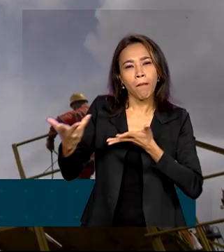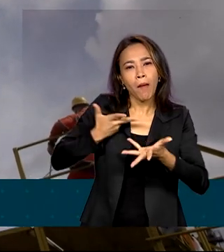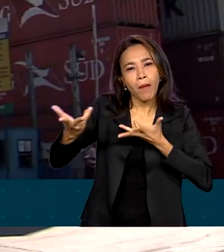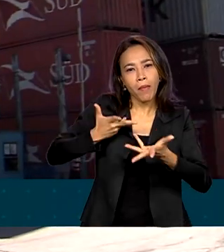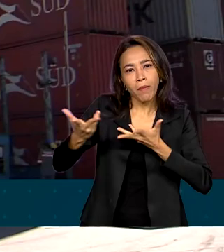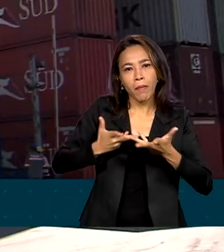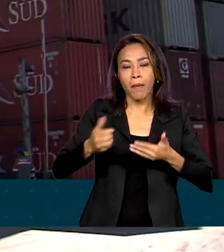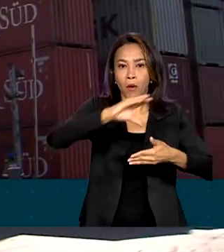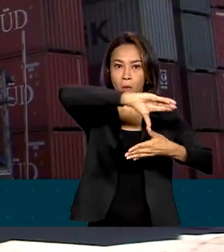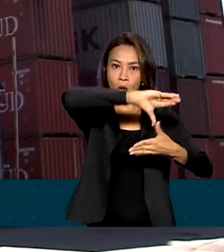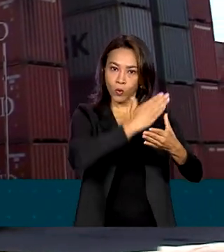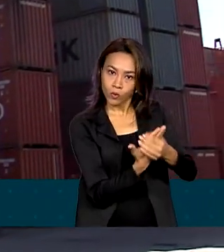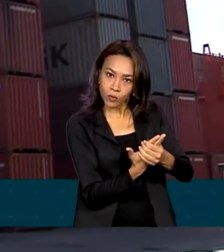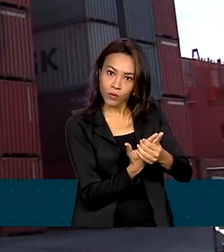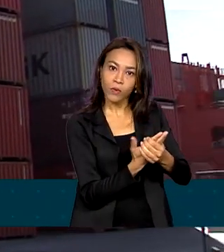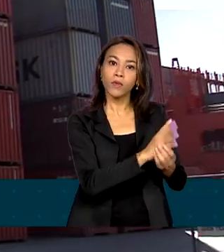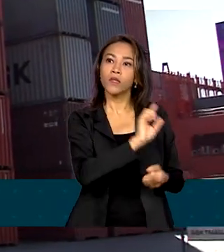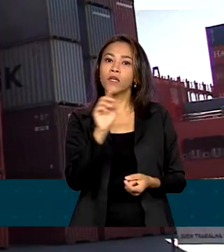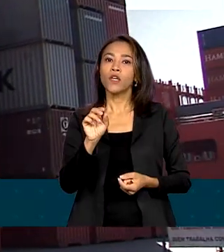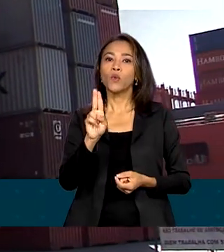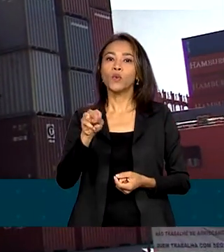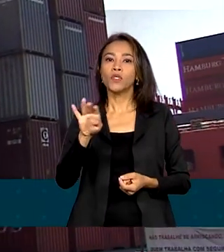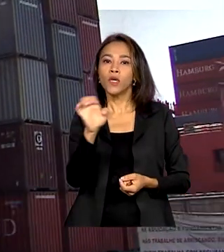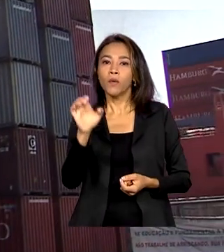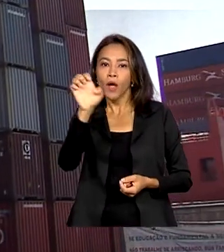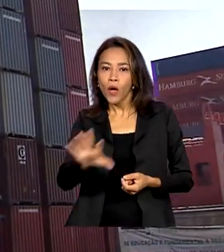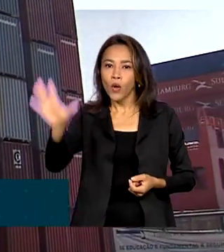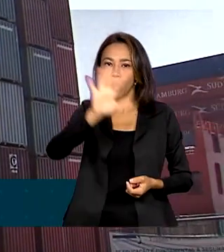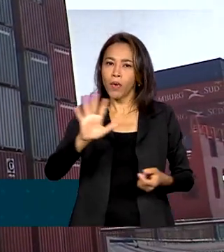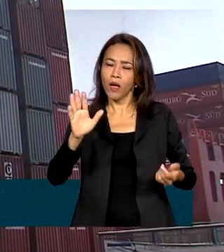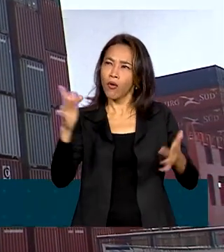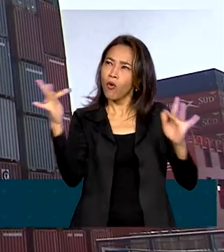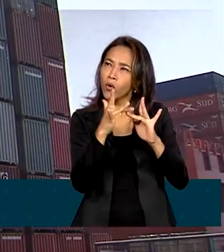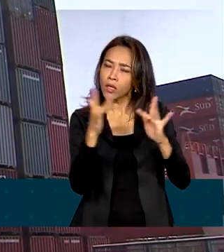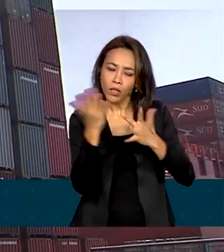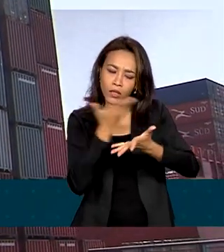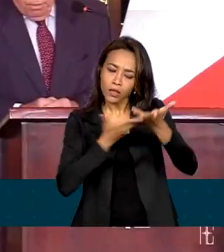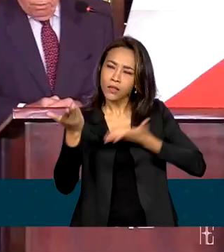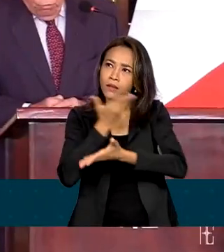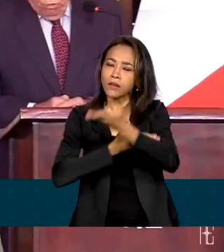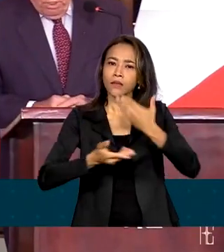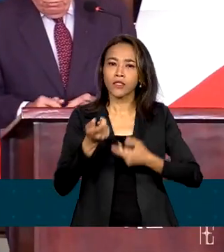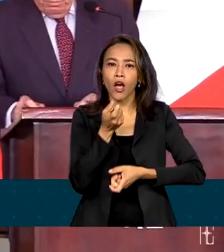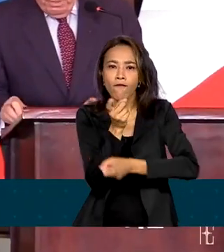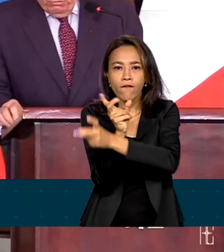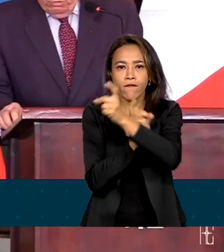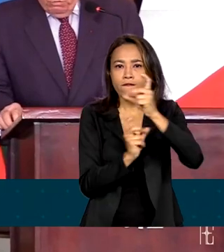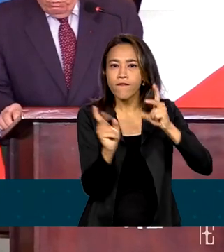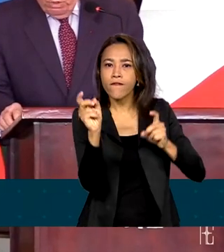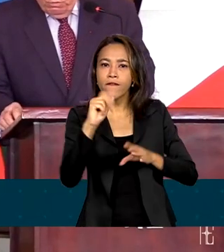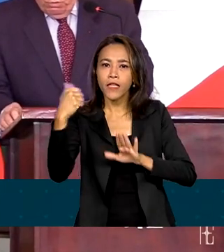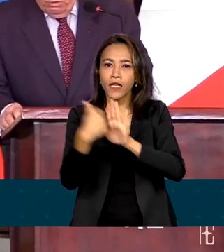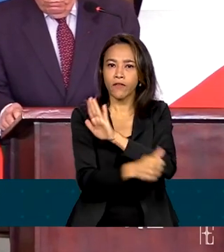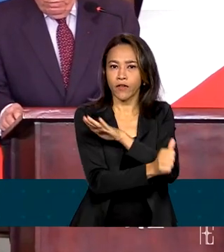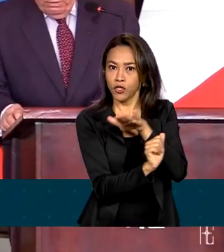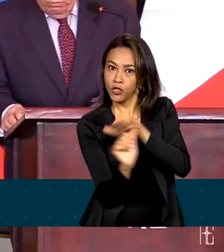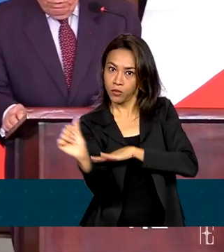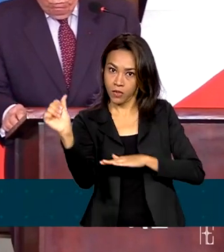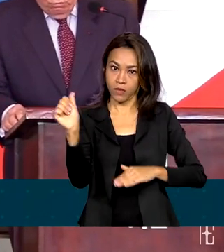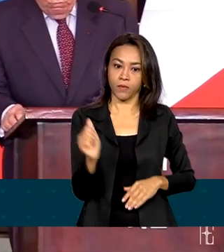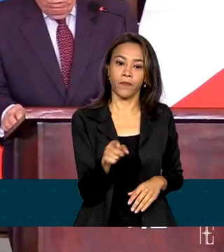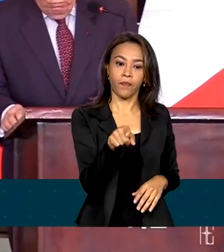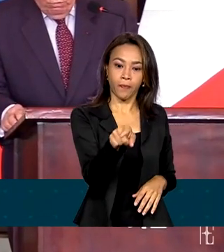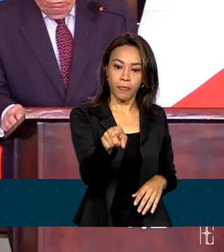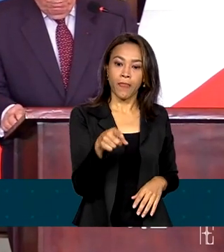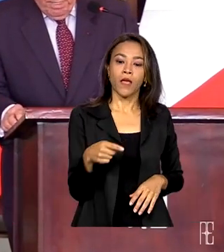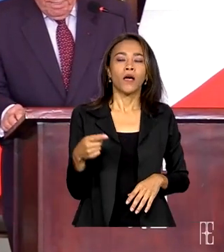Mercosul e a União Europeia, reforçando o comércio e os investimentos. Trocamos impressões sobre o acordo entre o